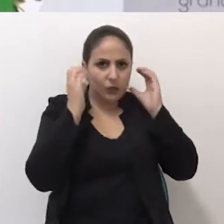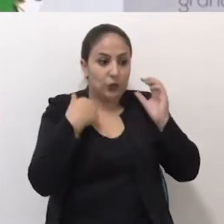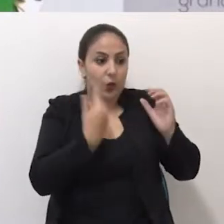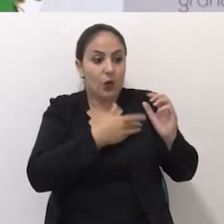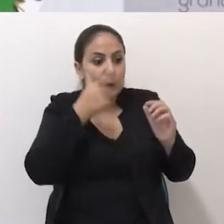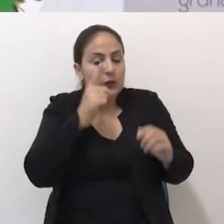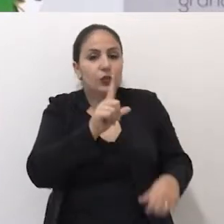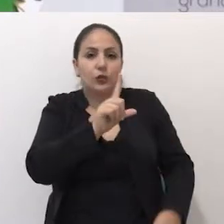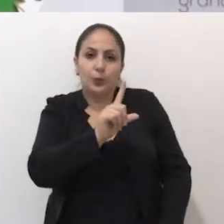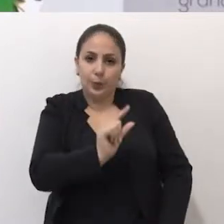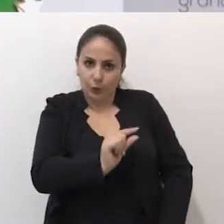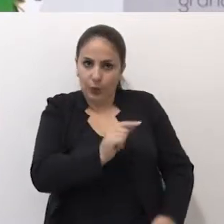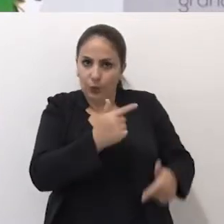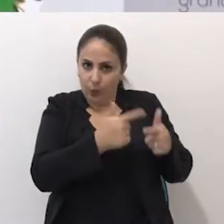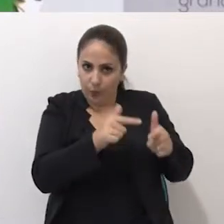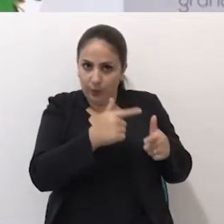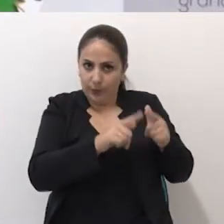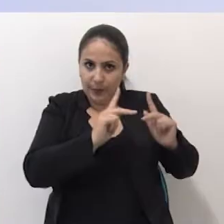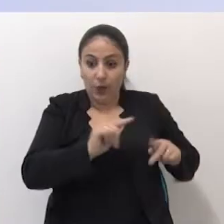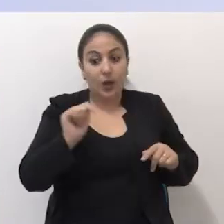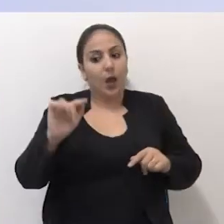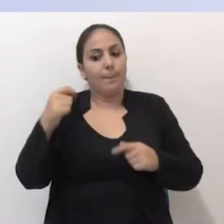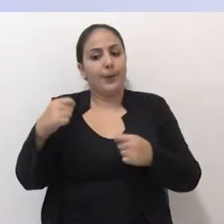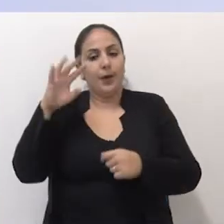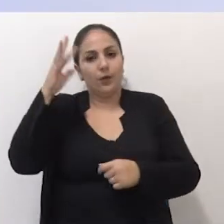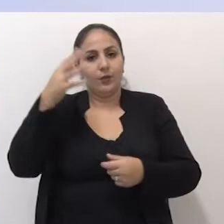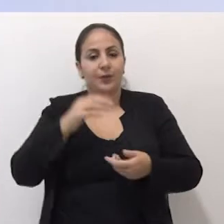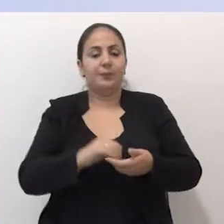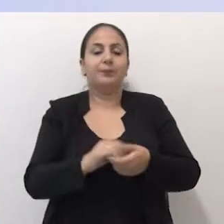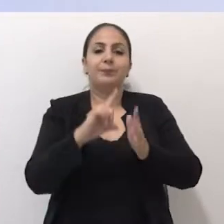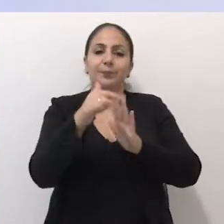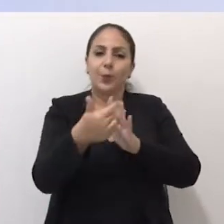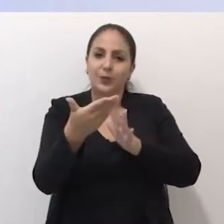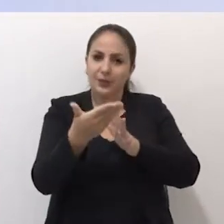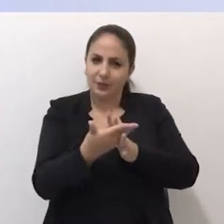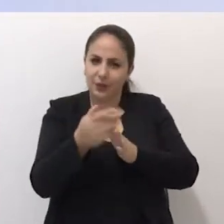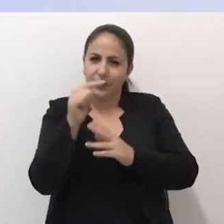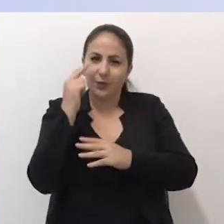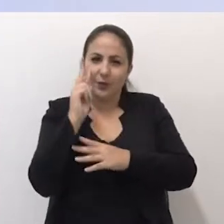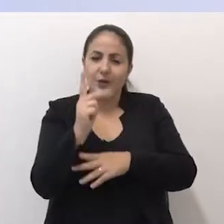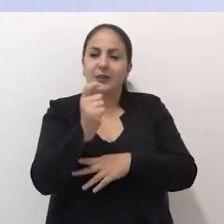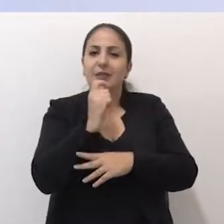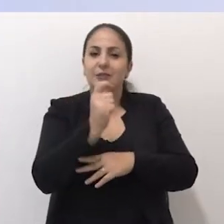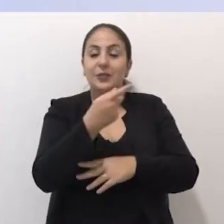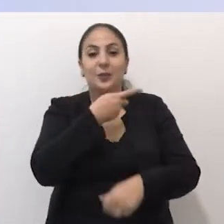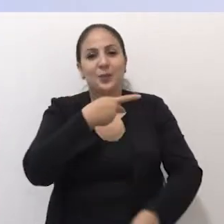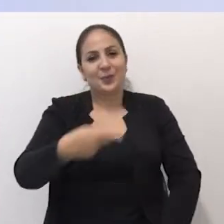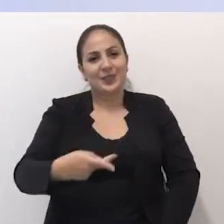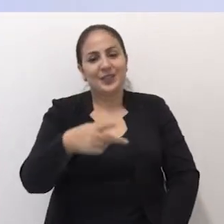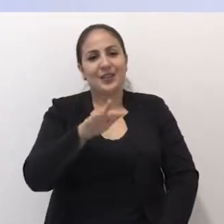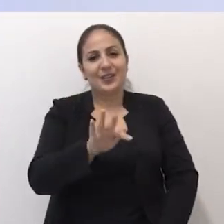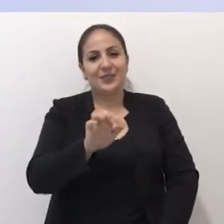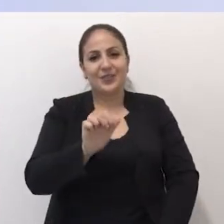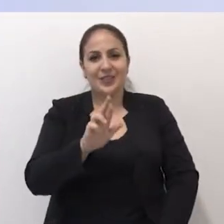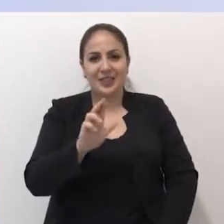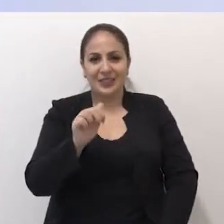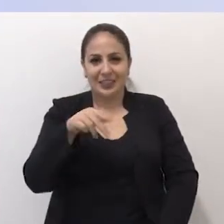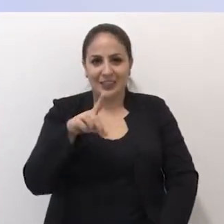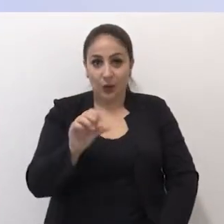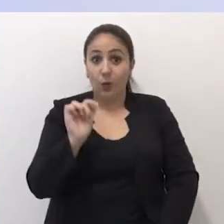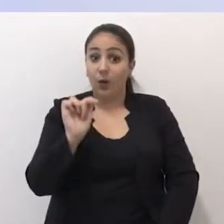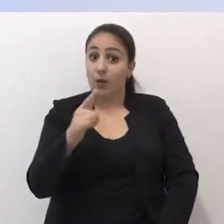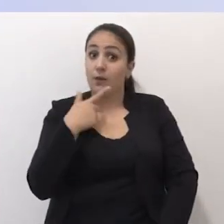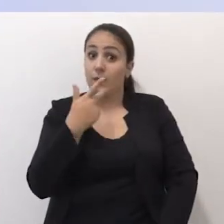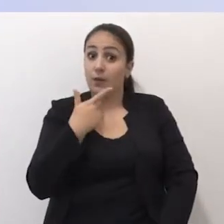o problema das pessoas. Aqui, nós temos que resolver. E depois do intervalo, você assiste uma entrevista com o presidente Fernando